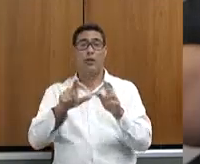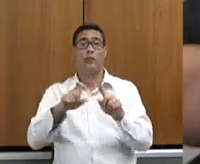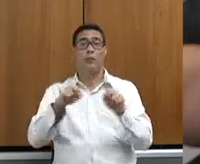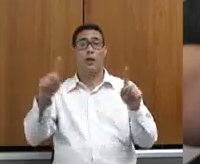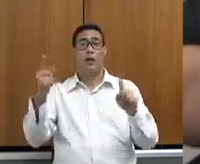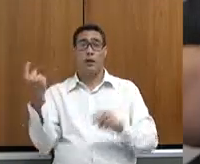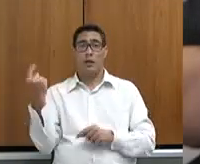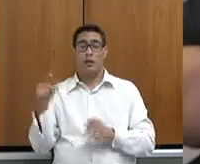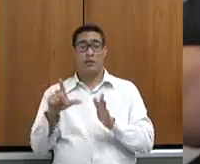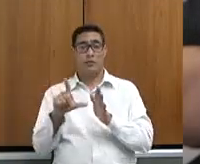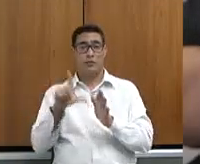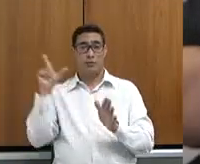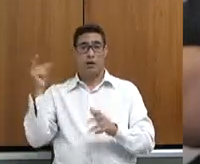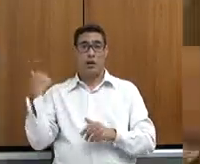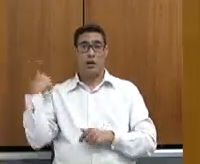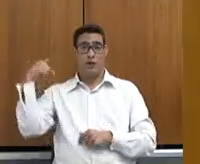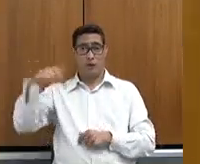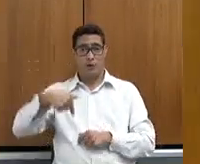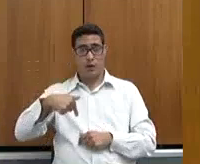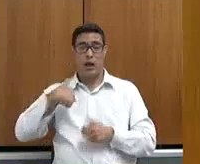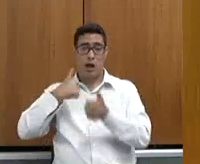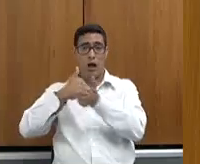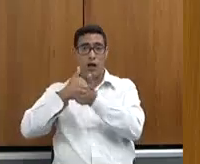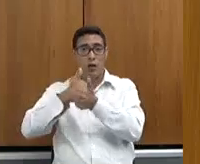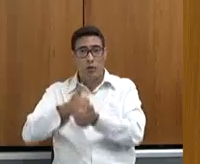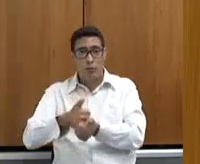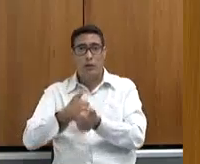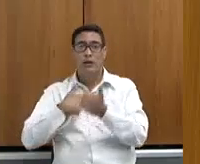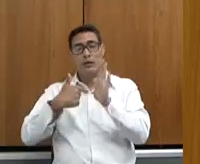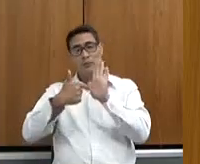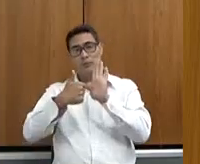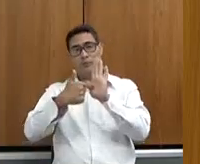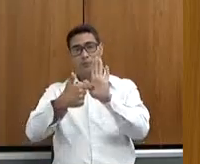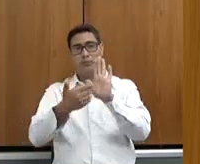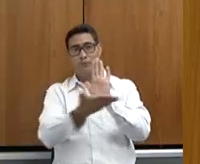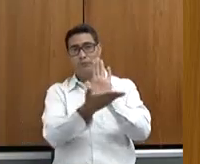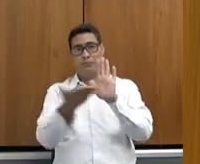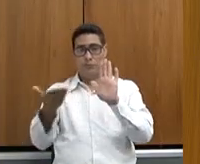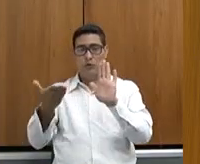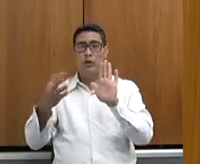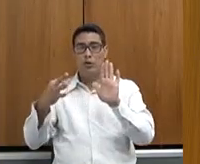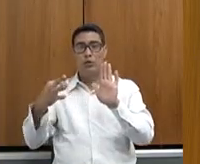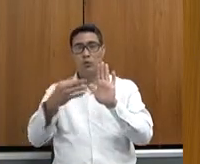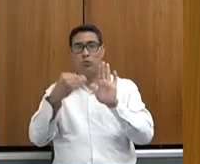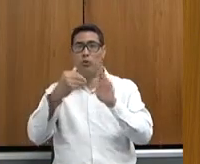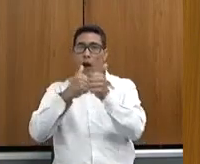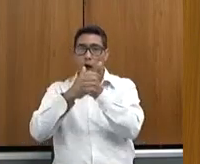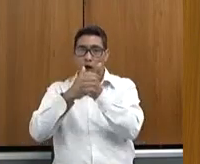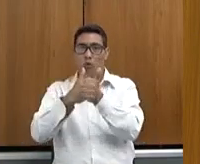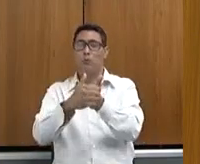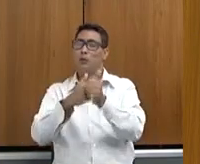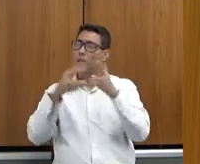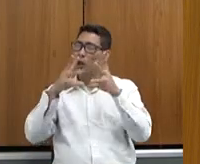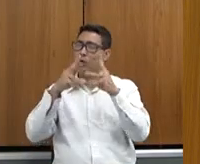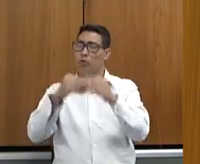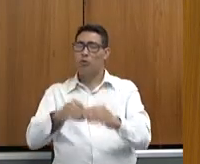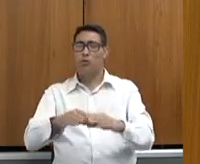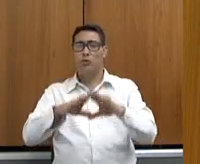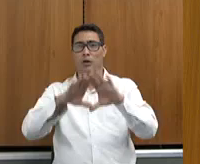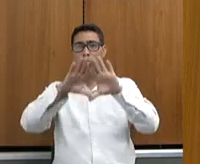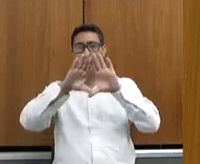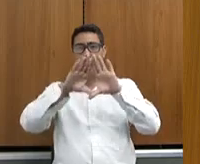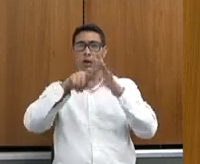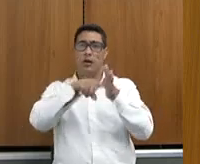acompanhar a prestação de contas, como eu acompanhei, toda a Assembleia Fiscaliza aqui da Secretaria de Estado